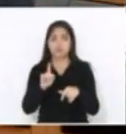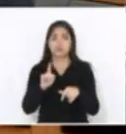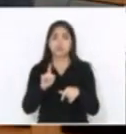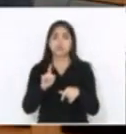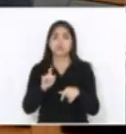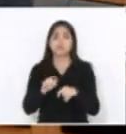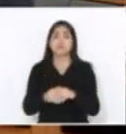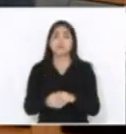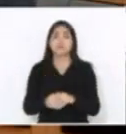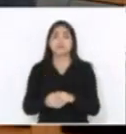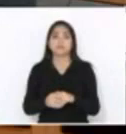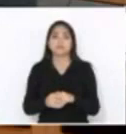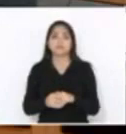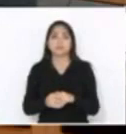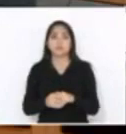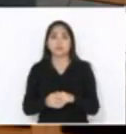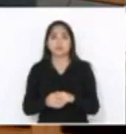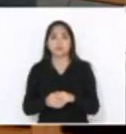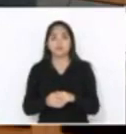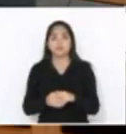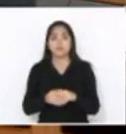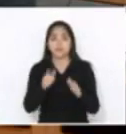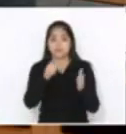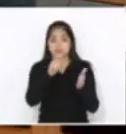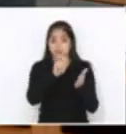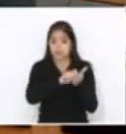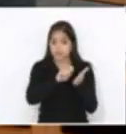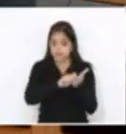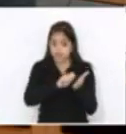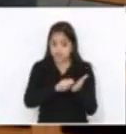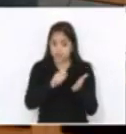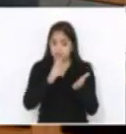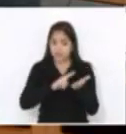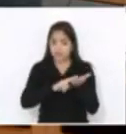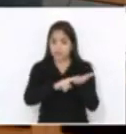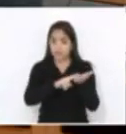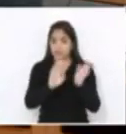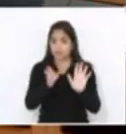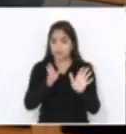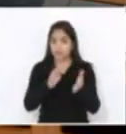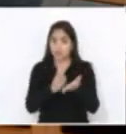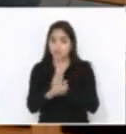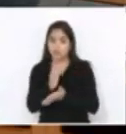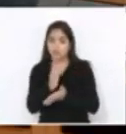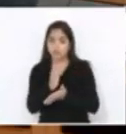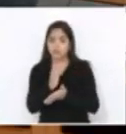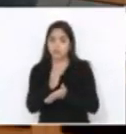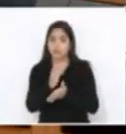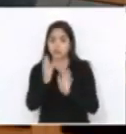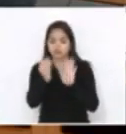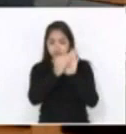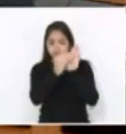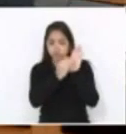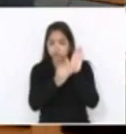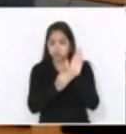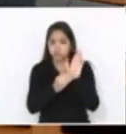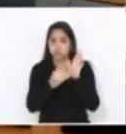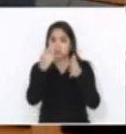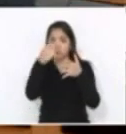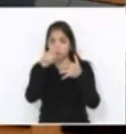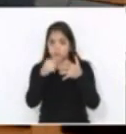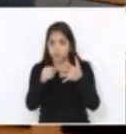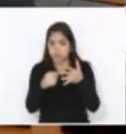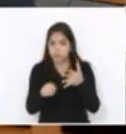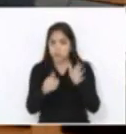desvirtuar aquilo que a carta consulta aprovou no BNDES e no Banco do Brasil. O que foi colocado... Todas as emendas, propostas